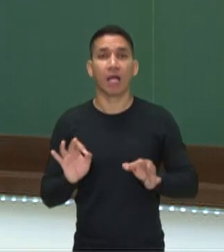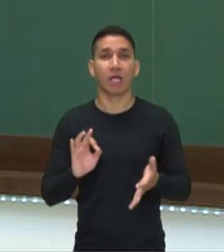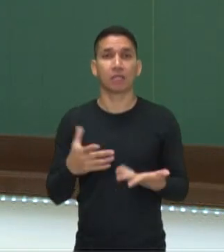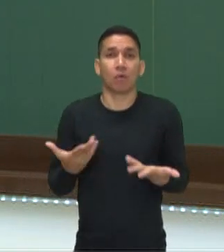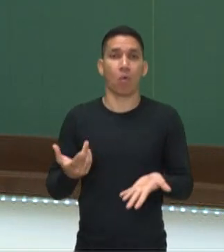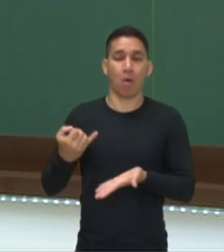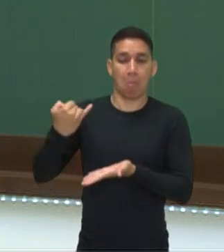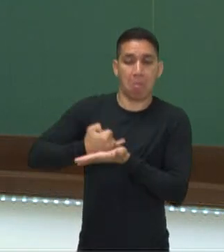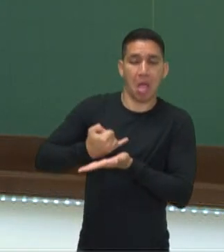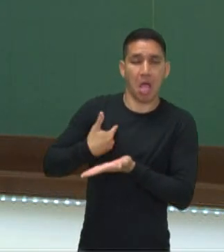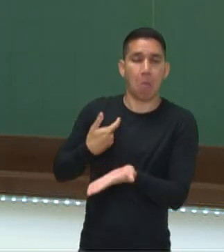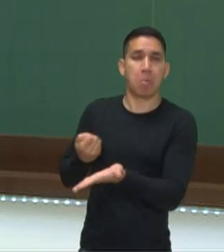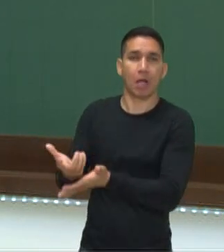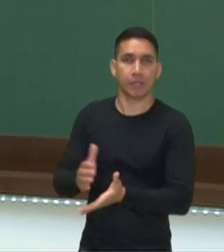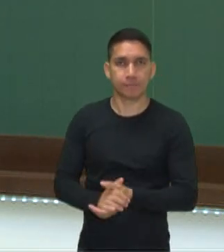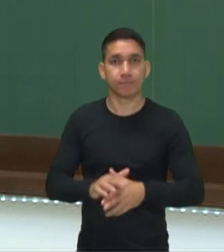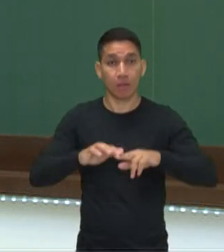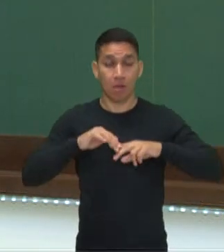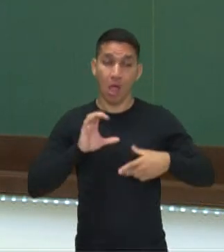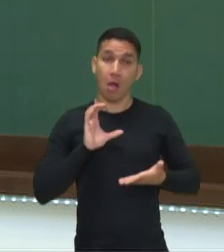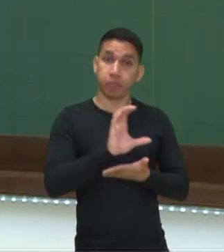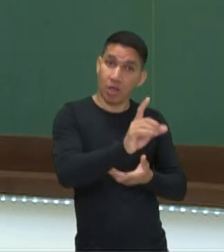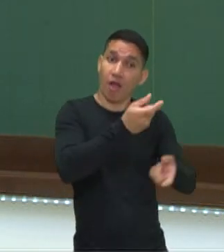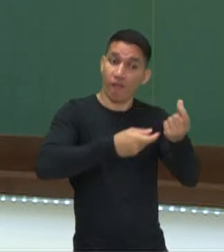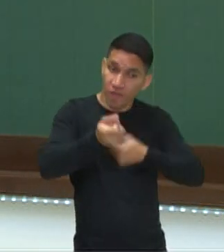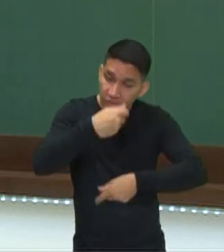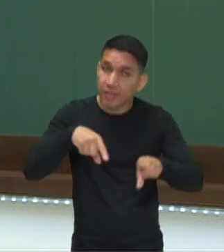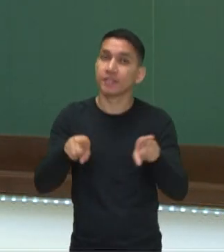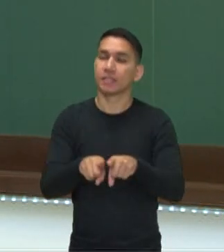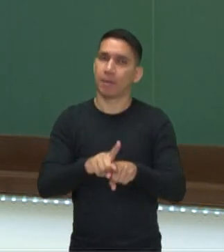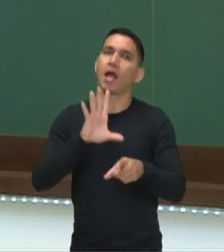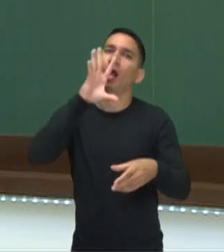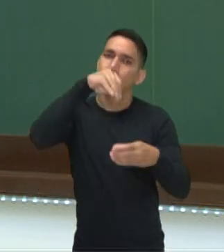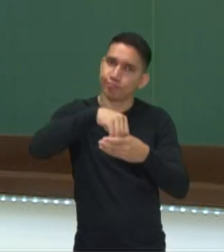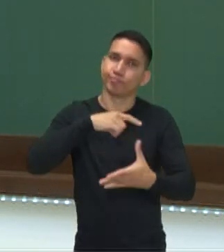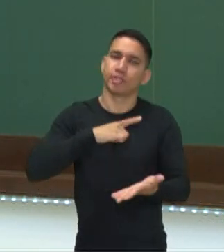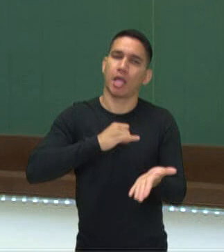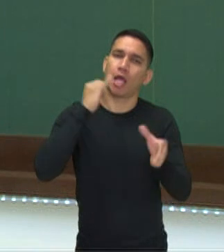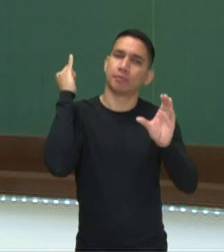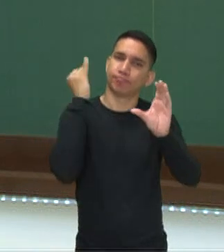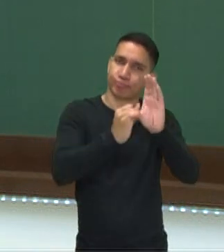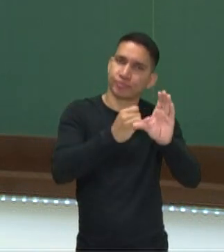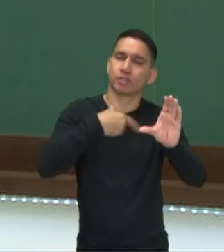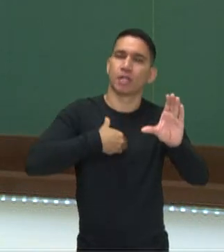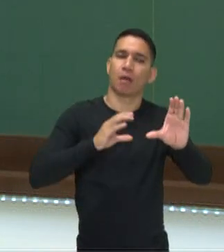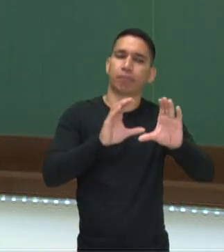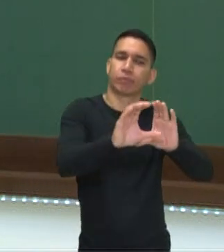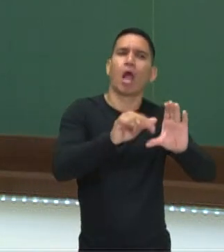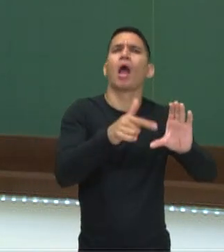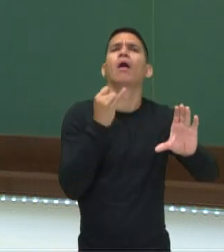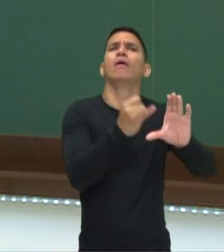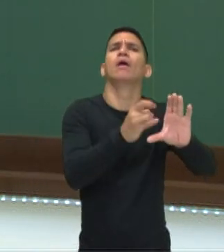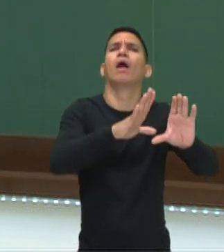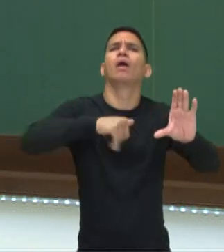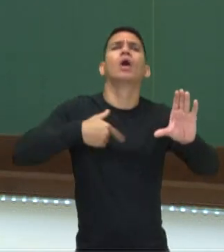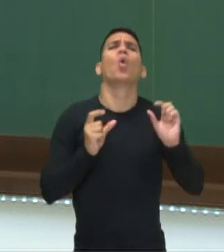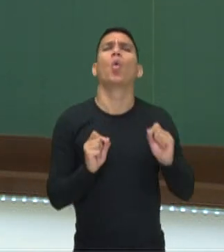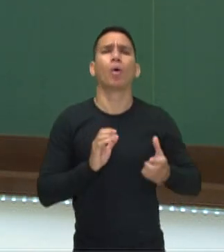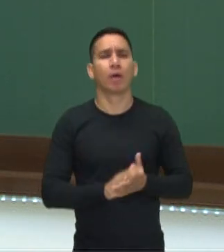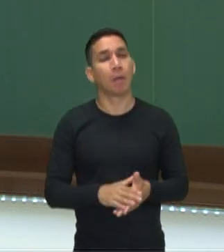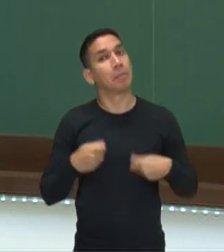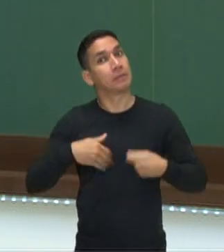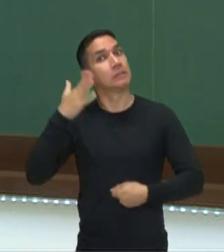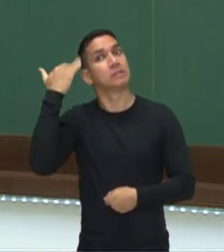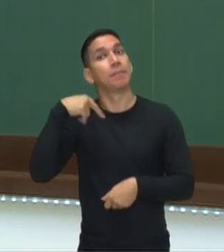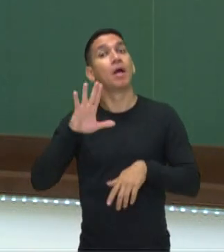está cobrando. E nas aplicações financeiras também tem a cobrança desses impostos e a gente precisa saber até mesmo para